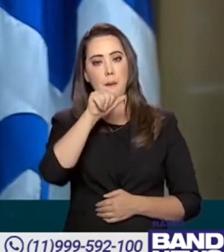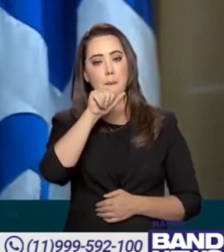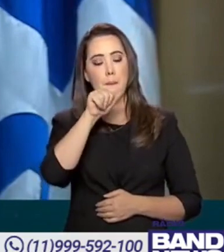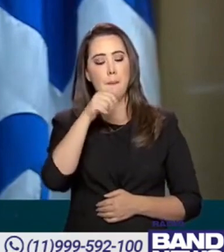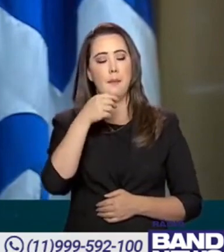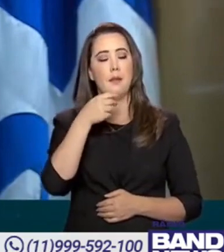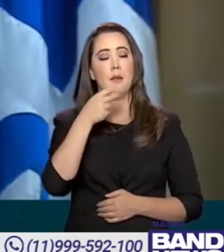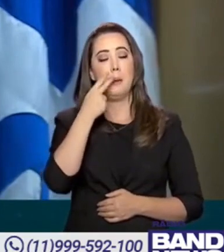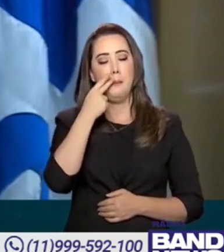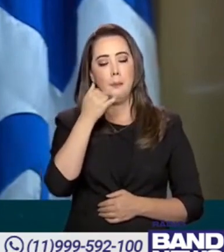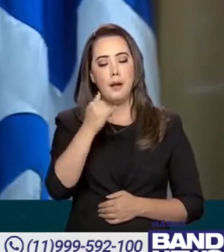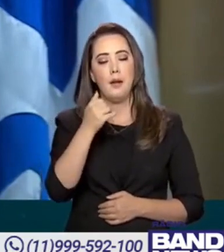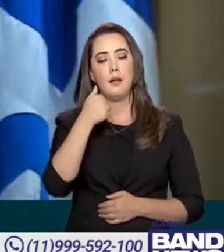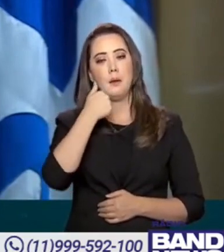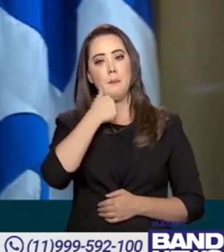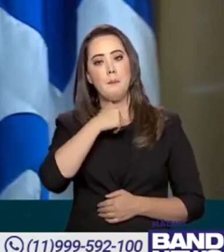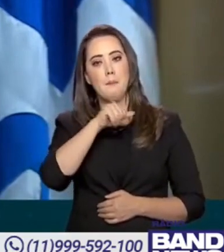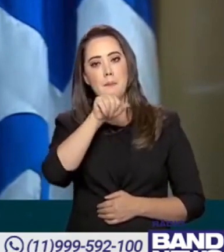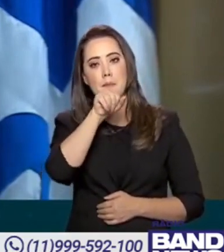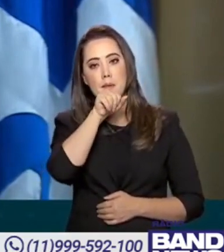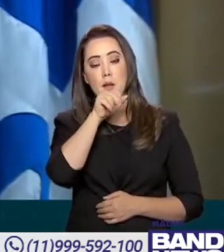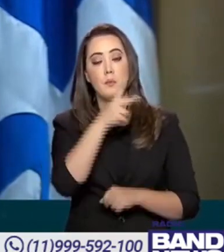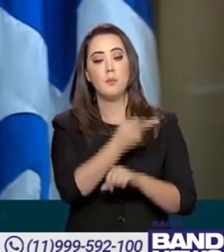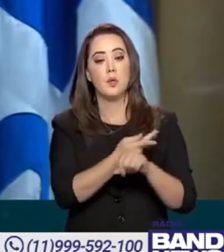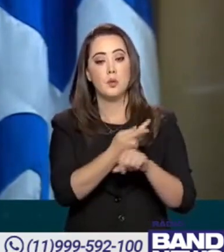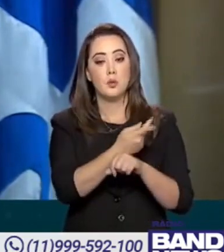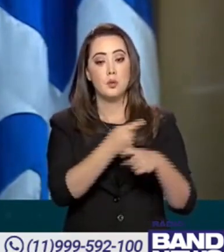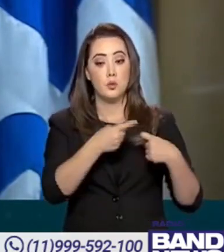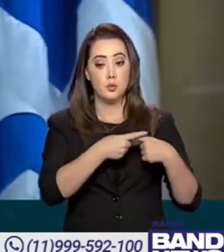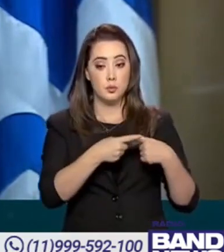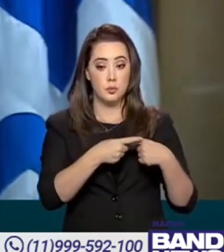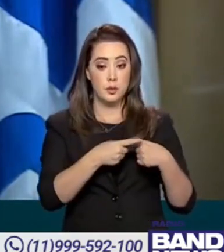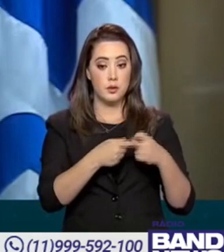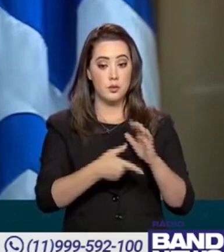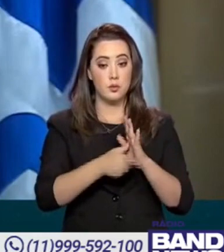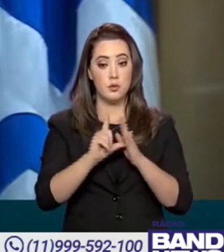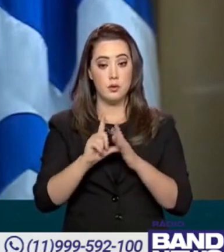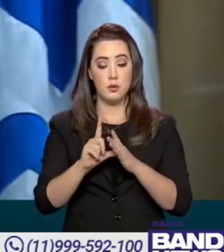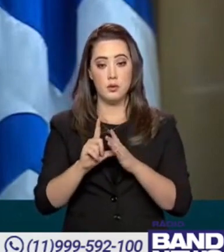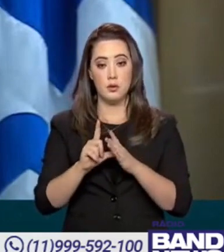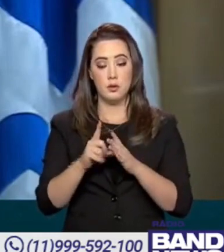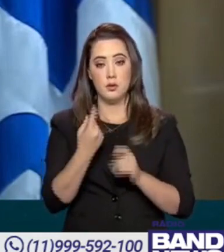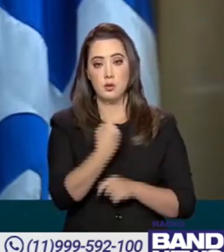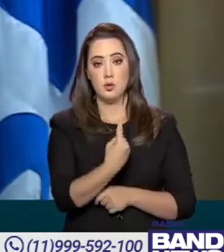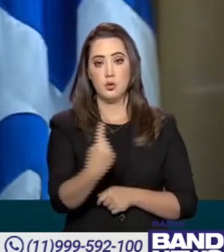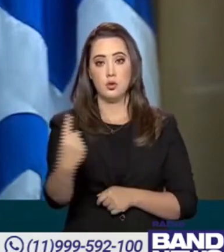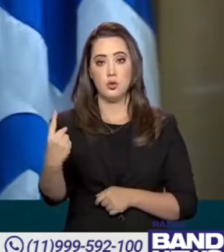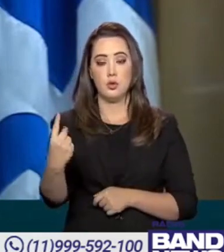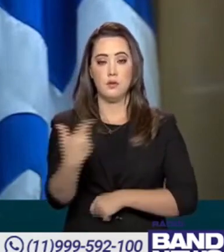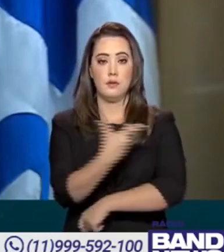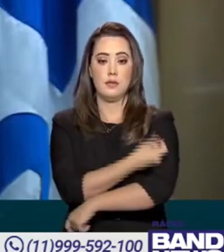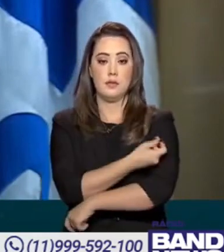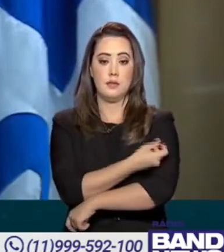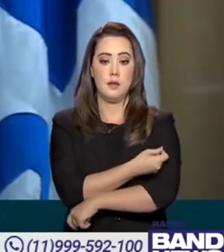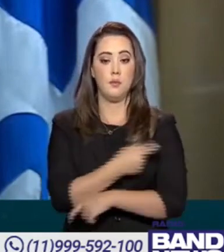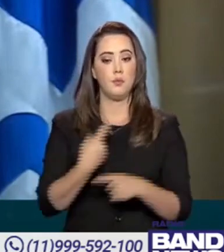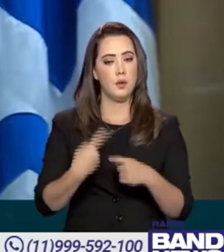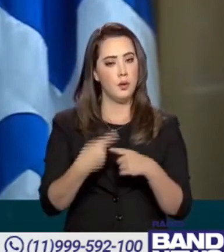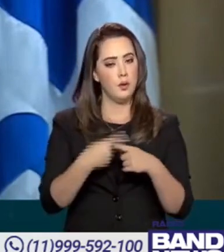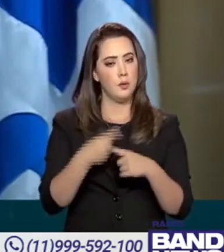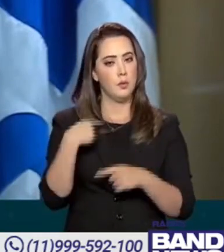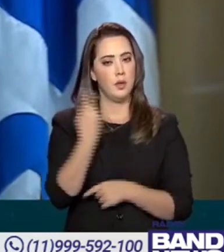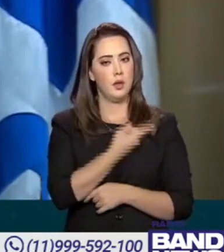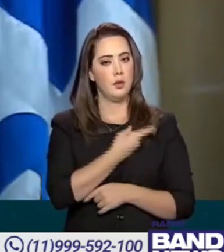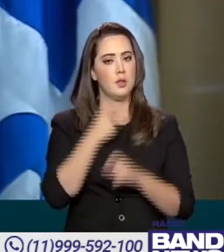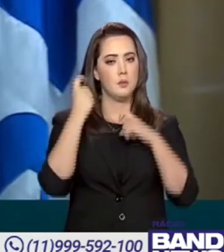por essas crianças consultem um médico antes de irem tomar essa vacina. E por que que é